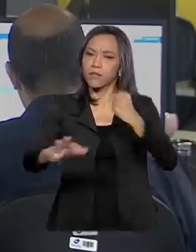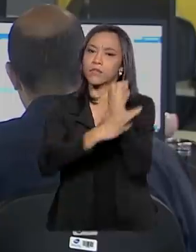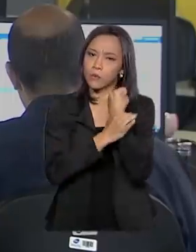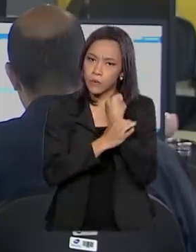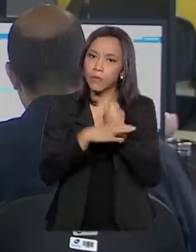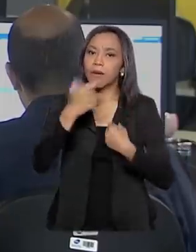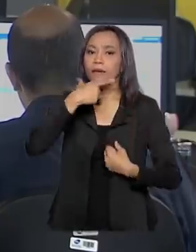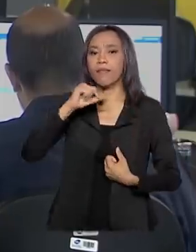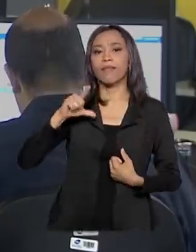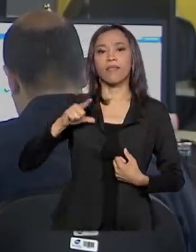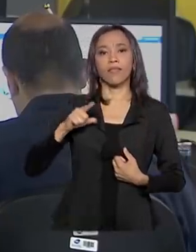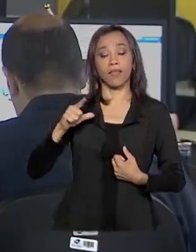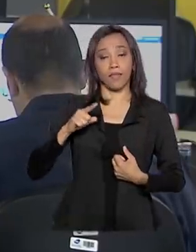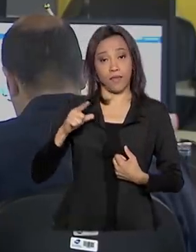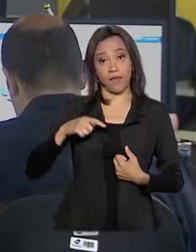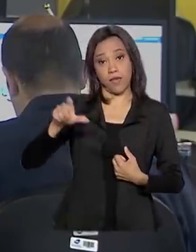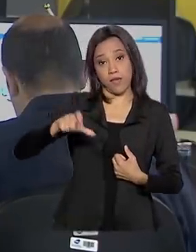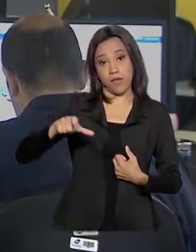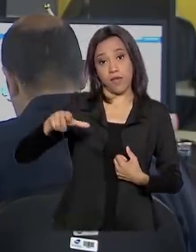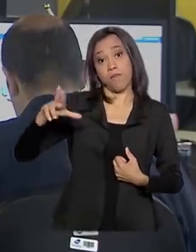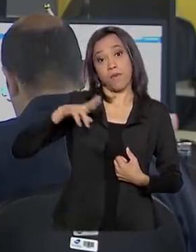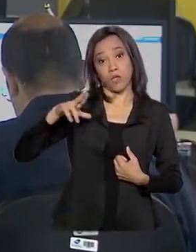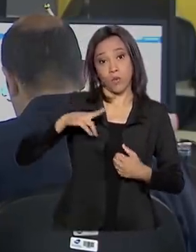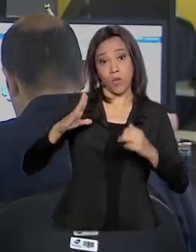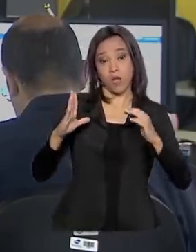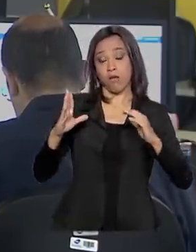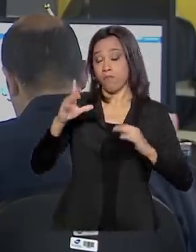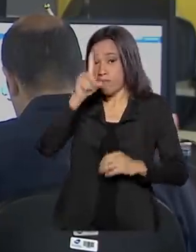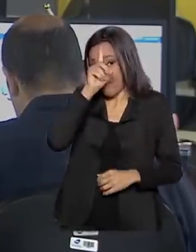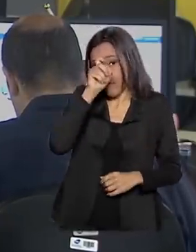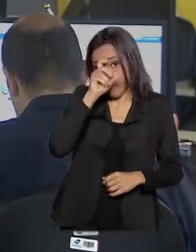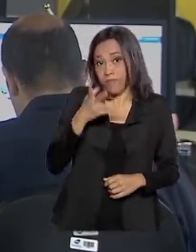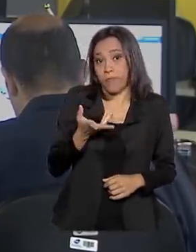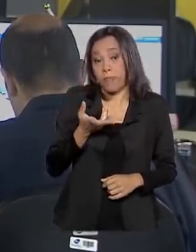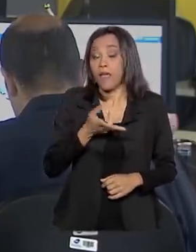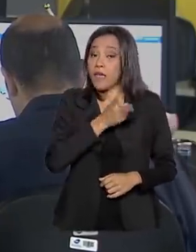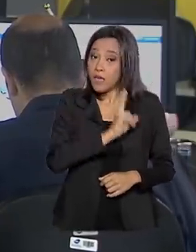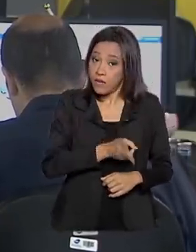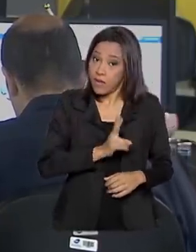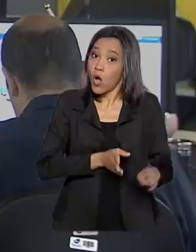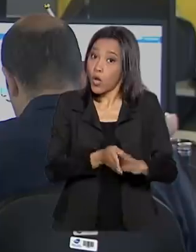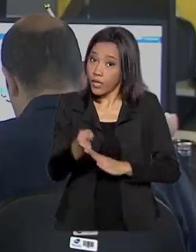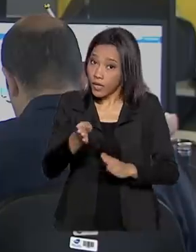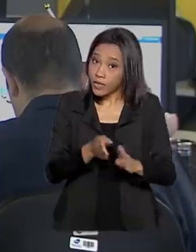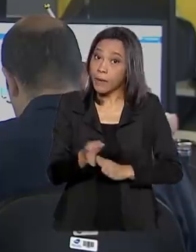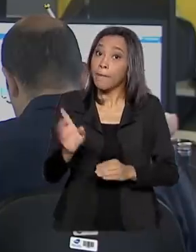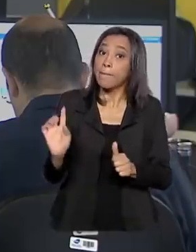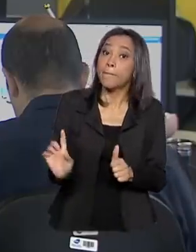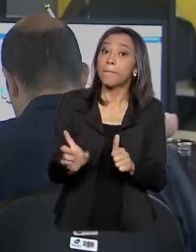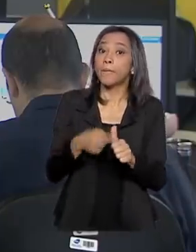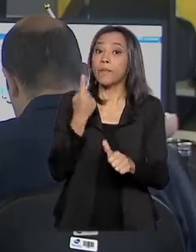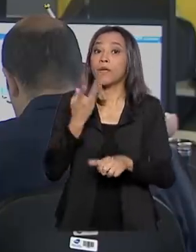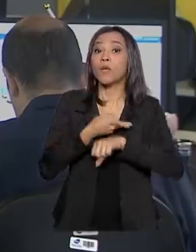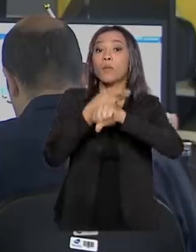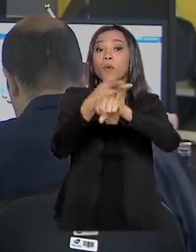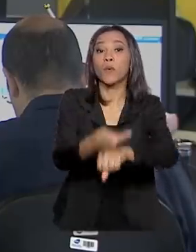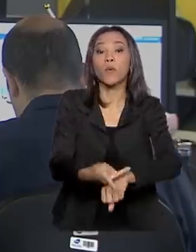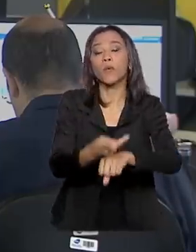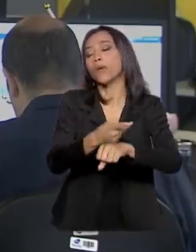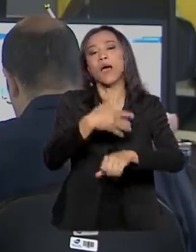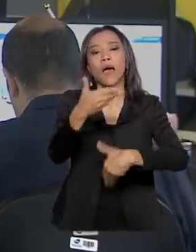planos de saúde. No entanto, o Ministério recomenda que mesmo quem tem plano busque primeiro atendimento no SUS.